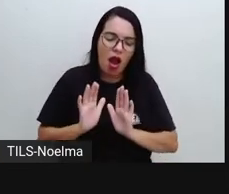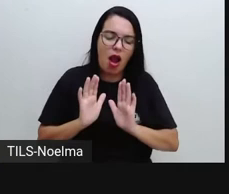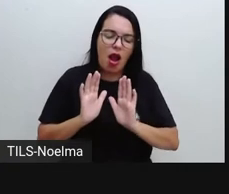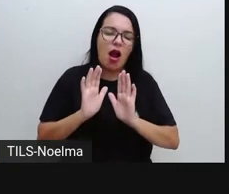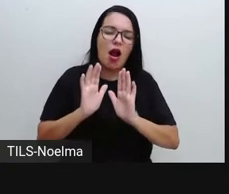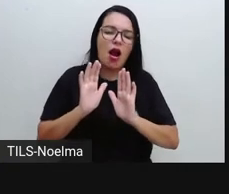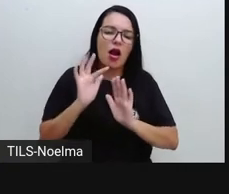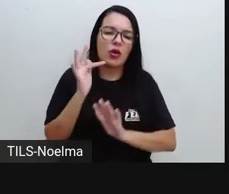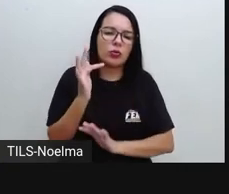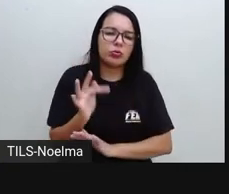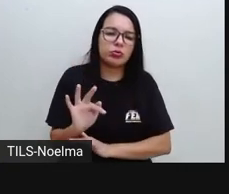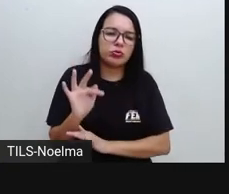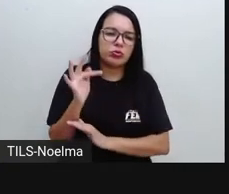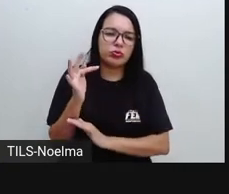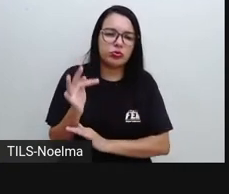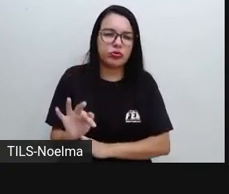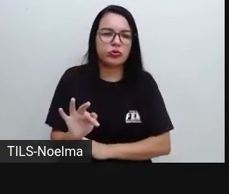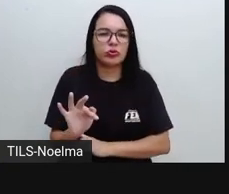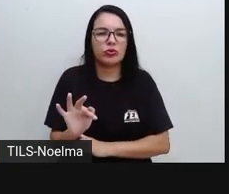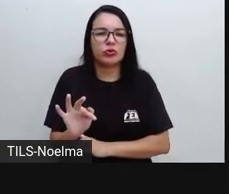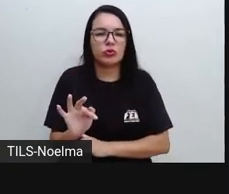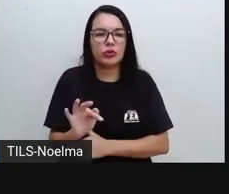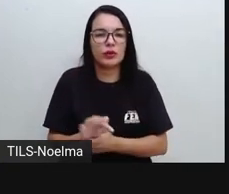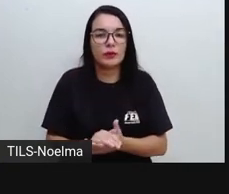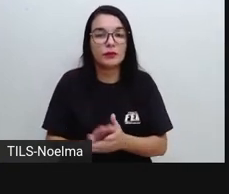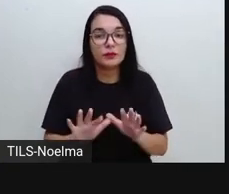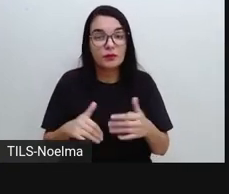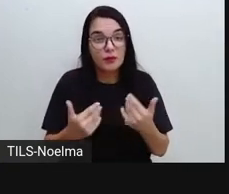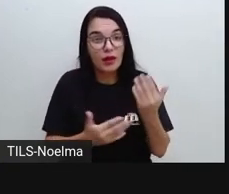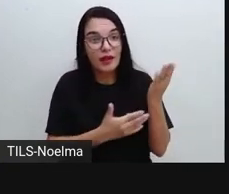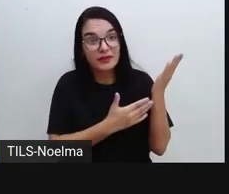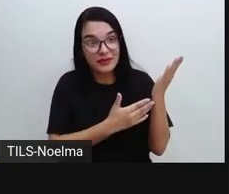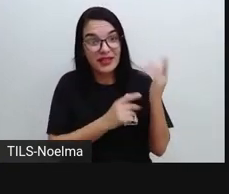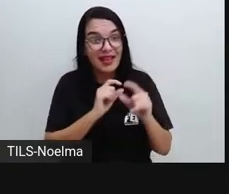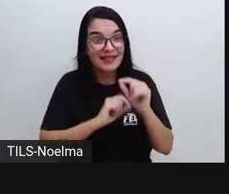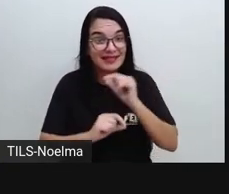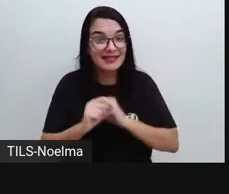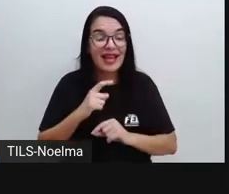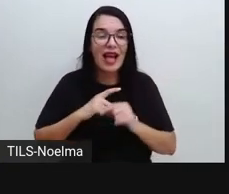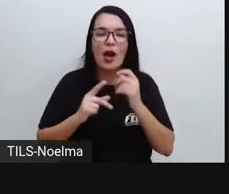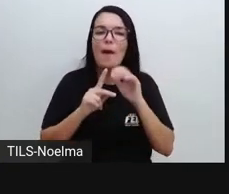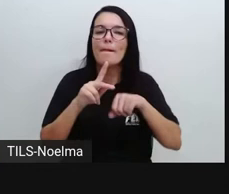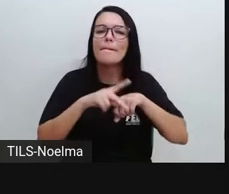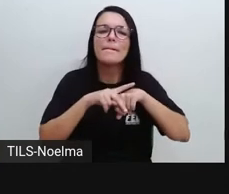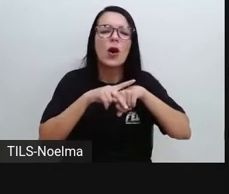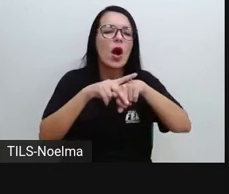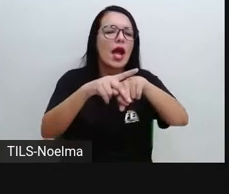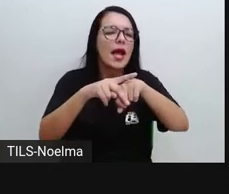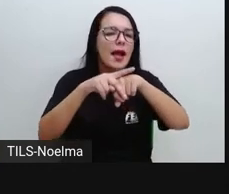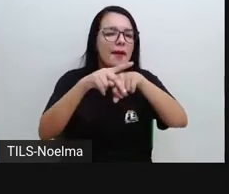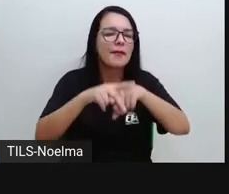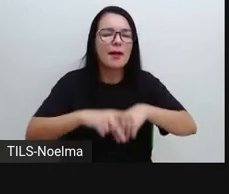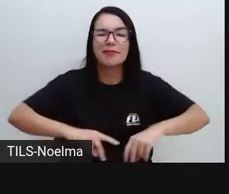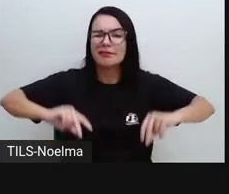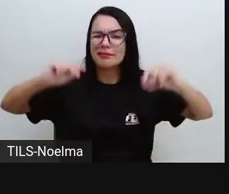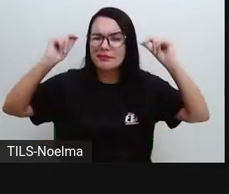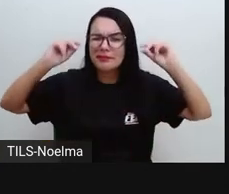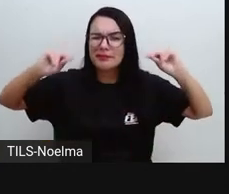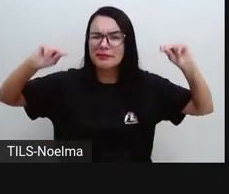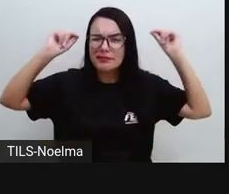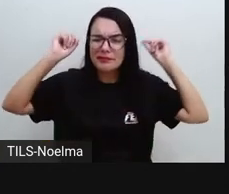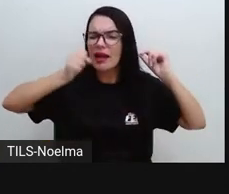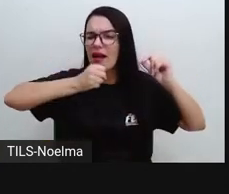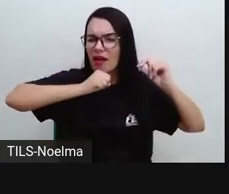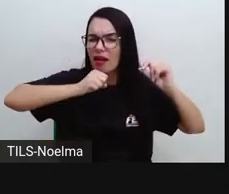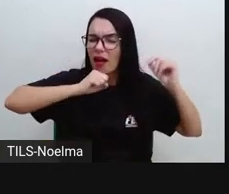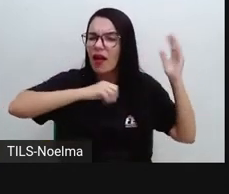dórico benévolo. Esse foi um dos poemas, o poema, na verdade, mais antigo